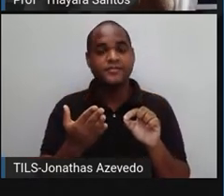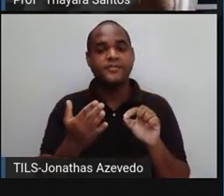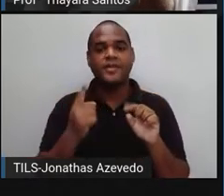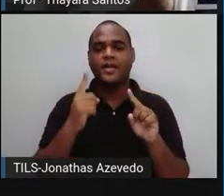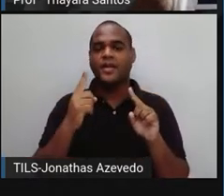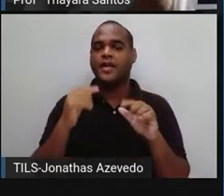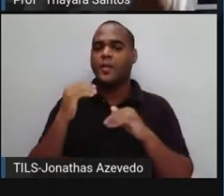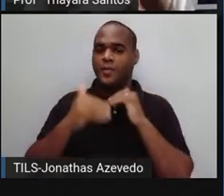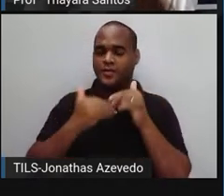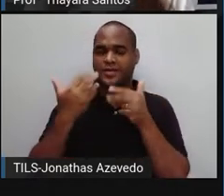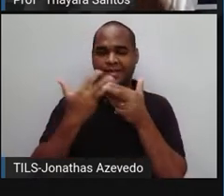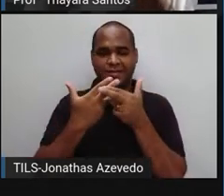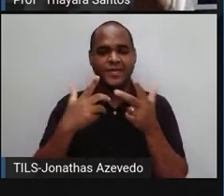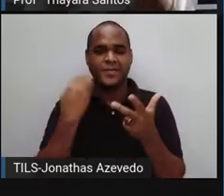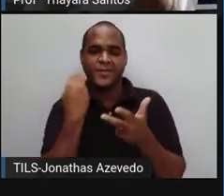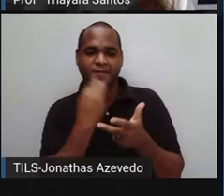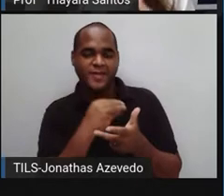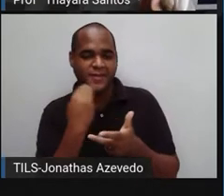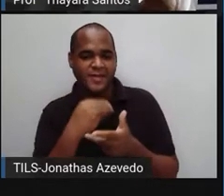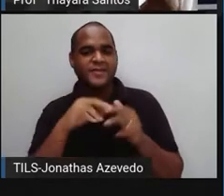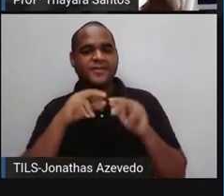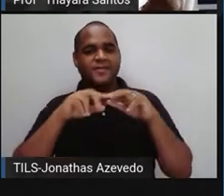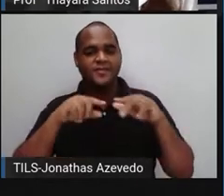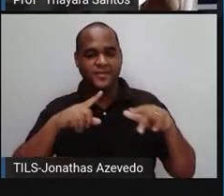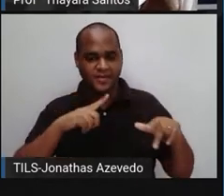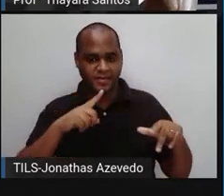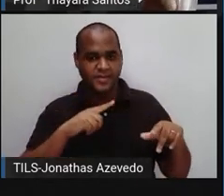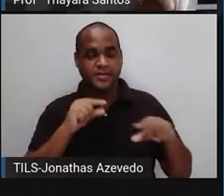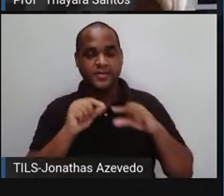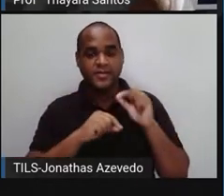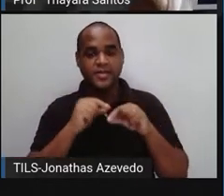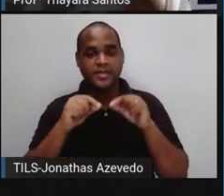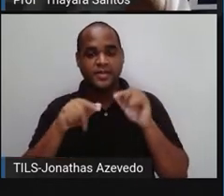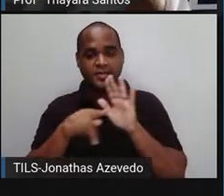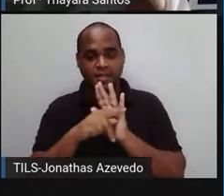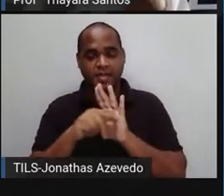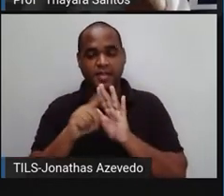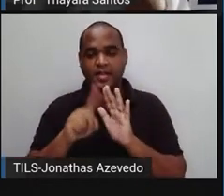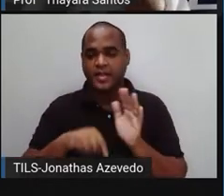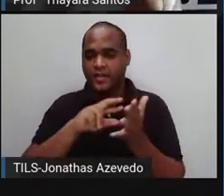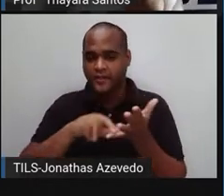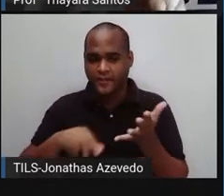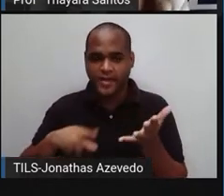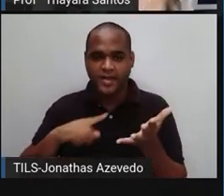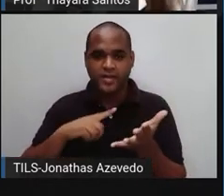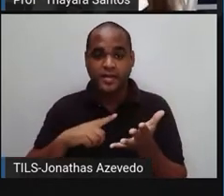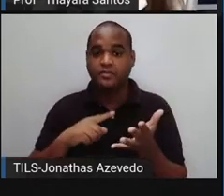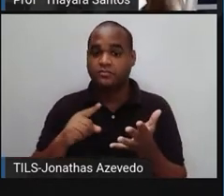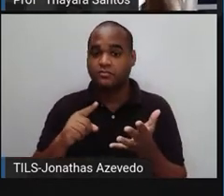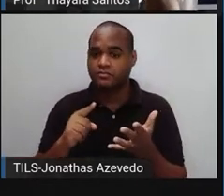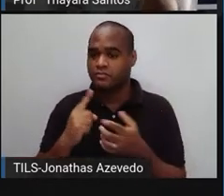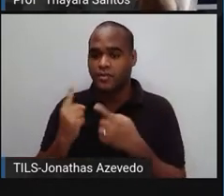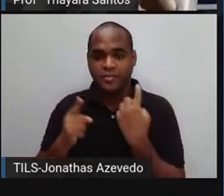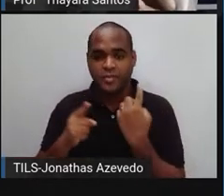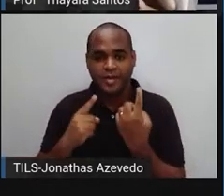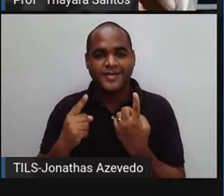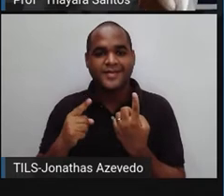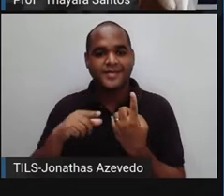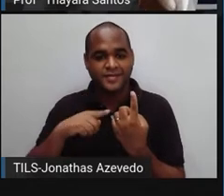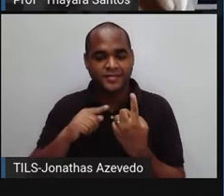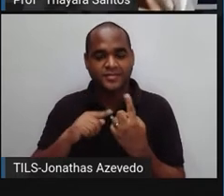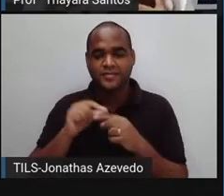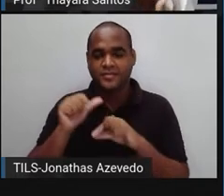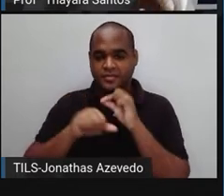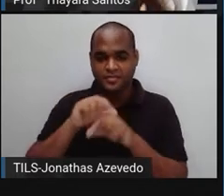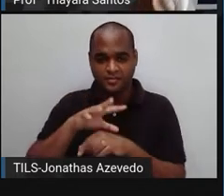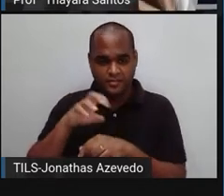nutrientes, então, é o processo de aproveitamento de nutrientes que estavam presentes na matéria orgânica morta e eles